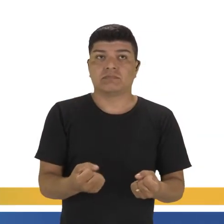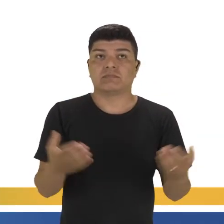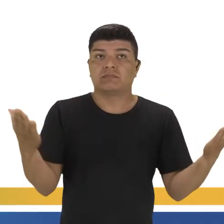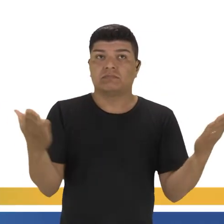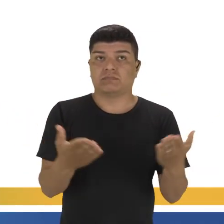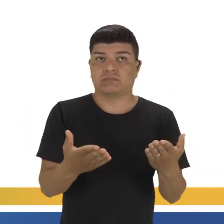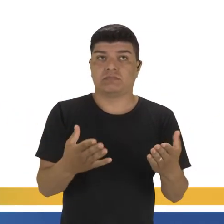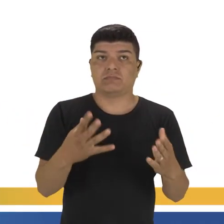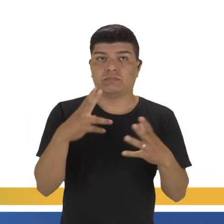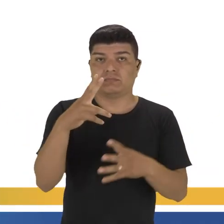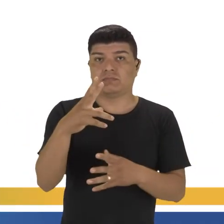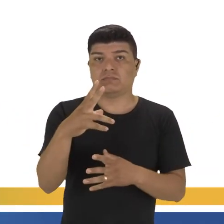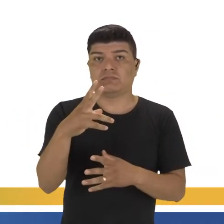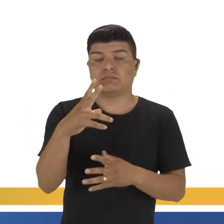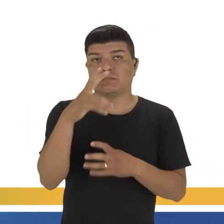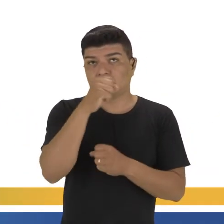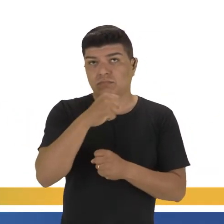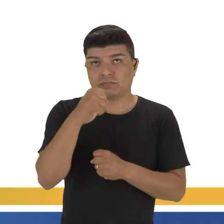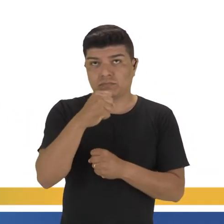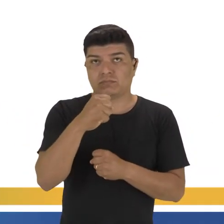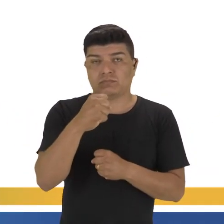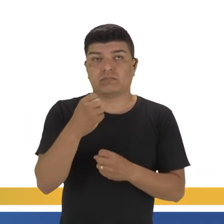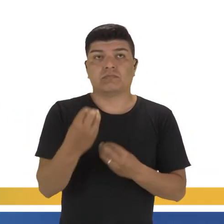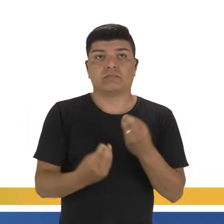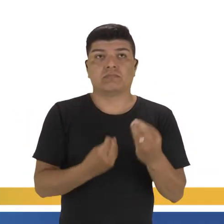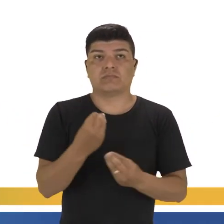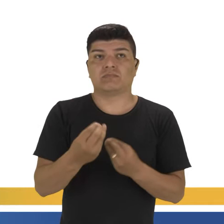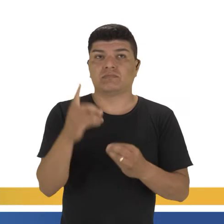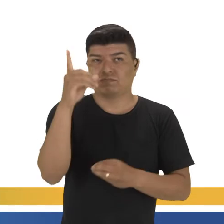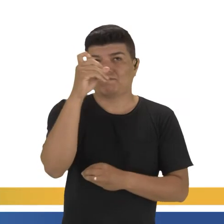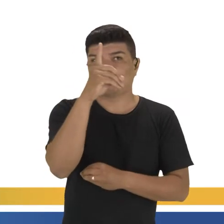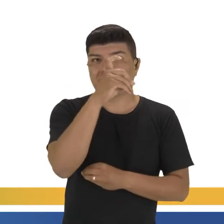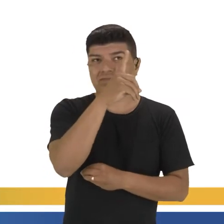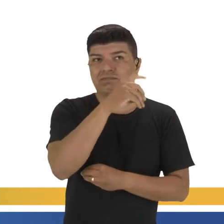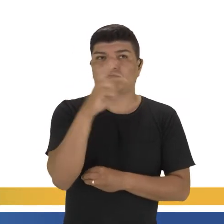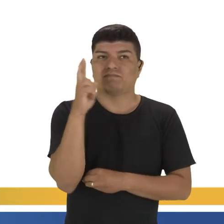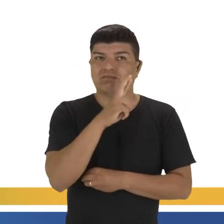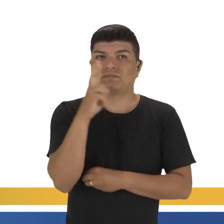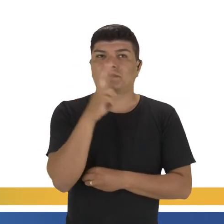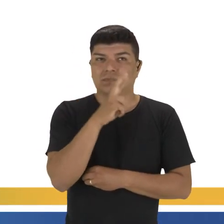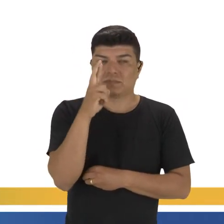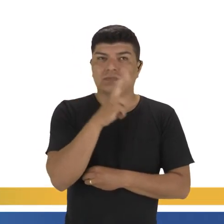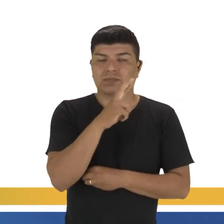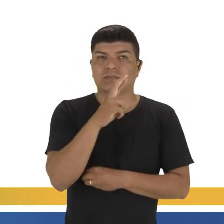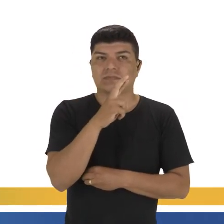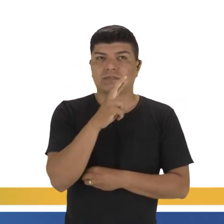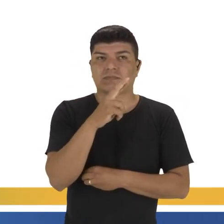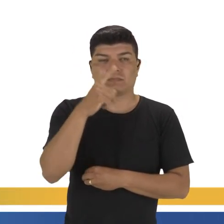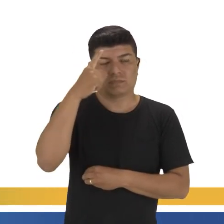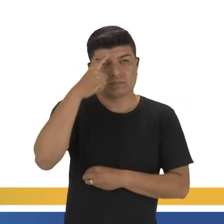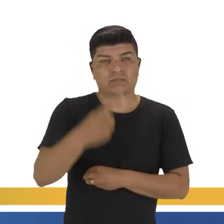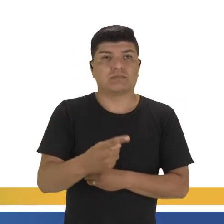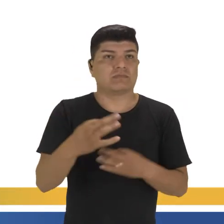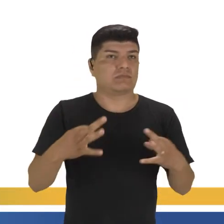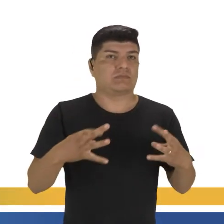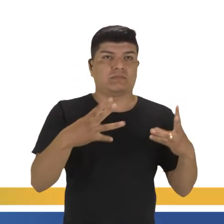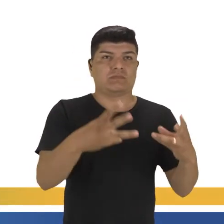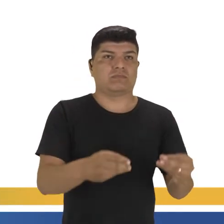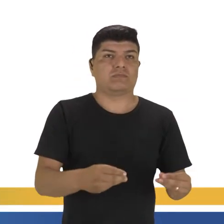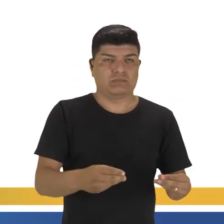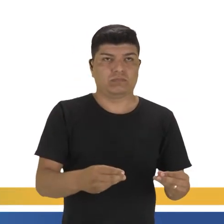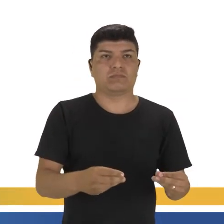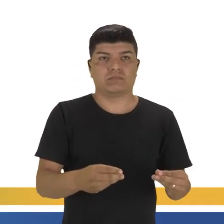vão estar agora tomando o poder. Essa medida foi feroz para cima da Rússia, literalmente, destituindo aí